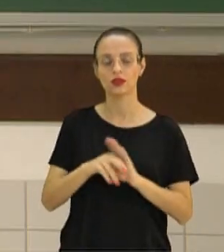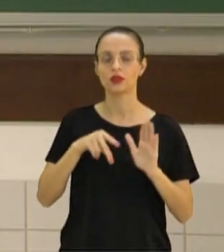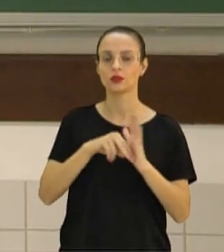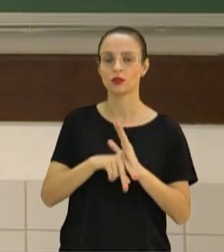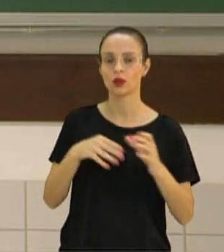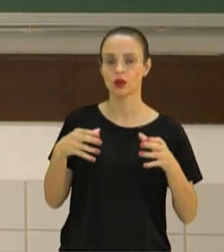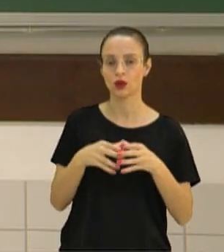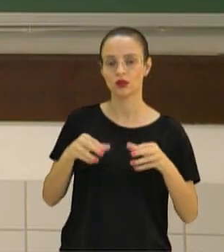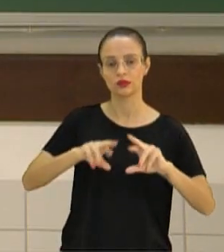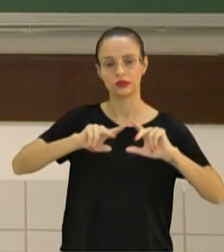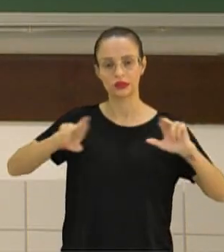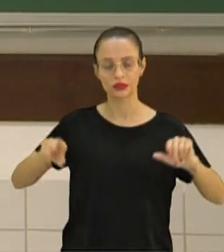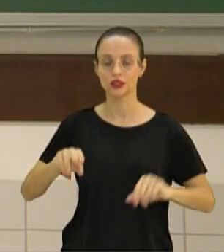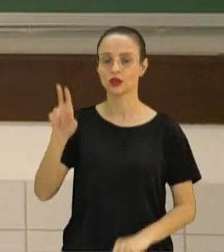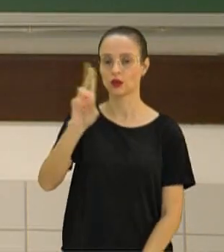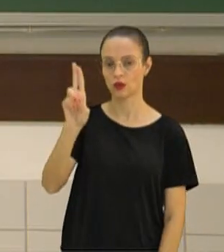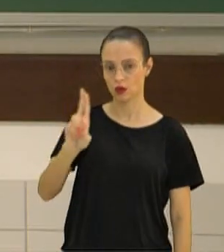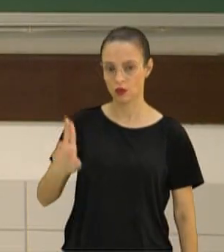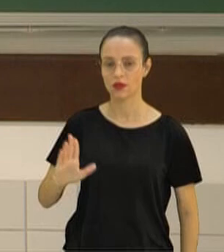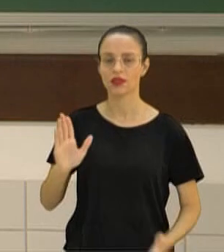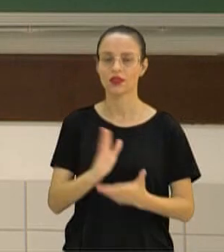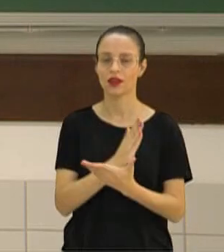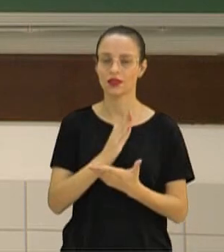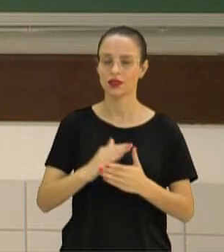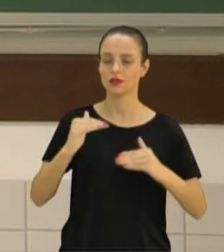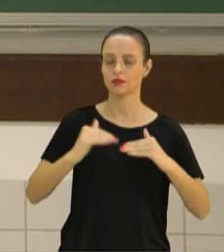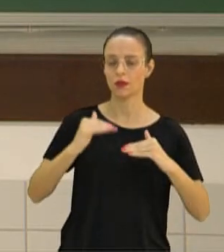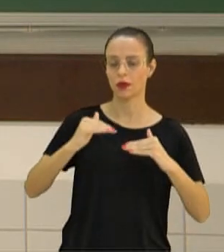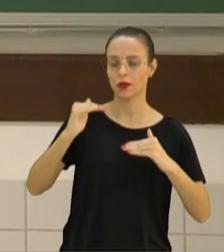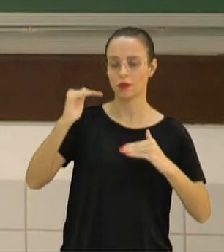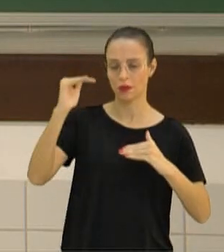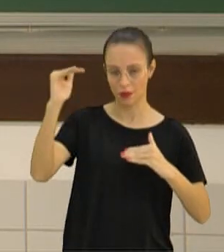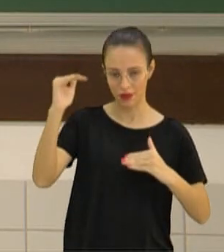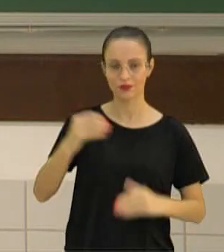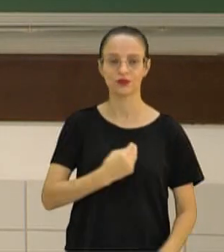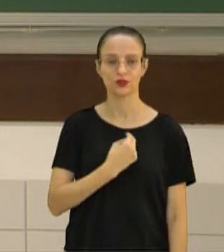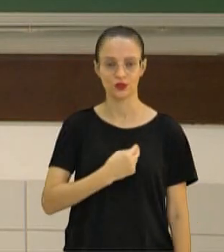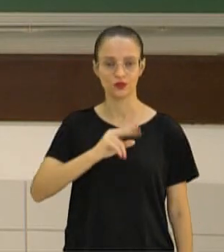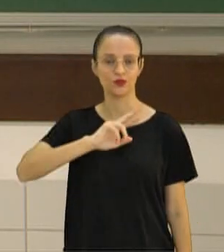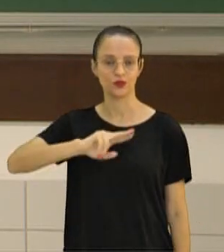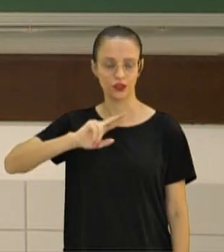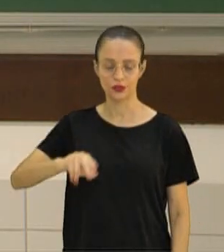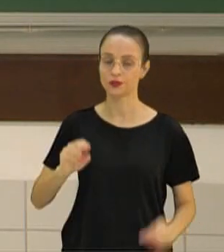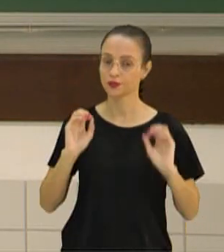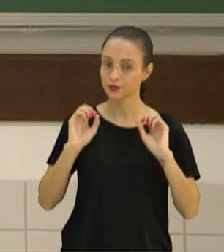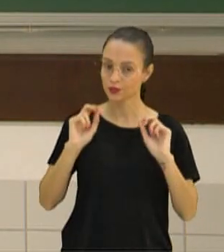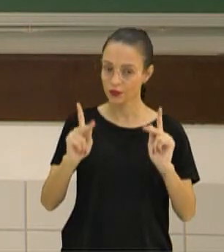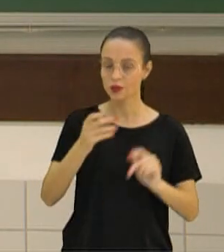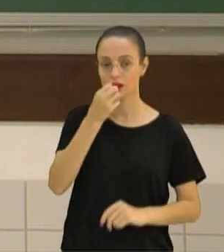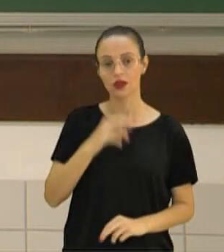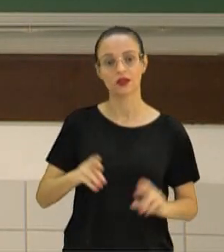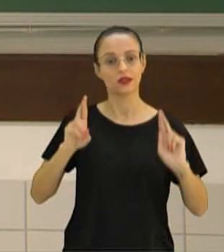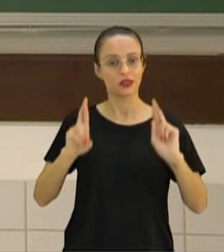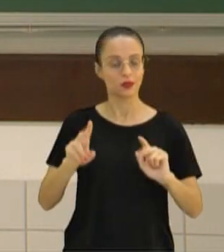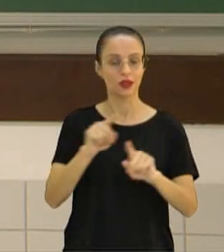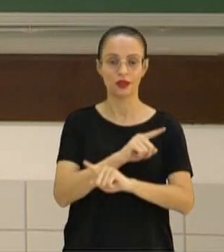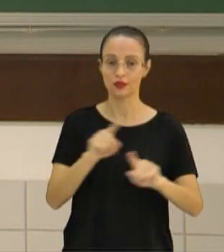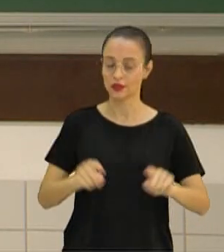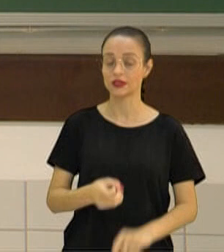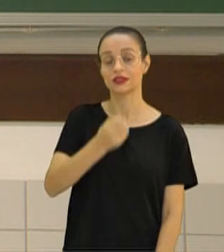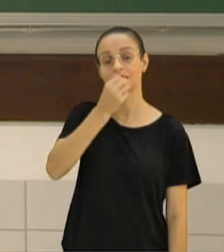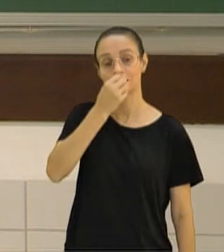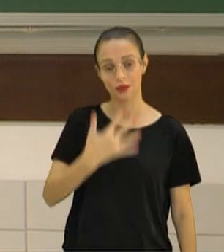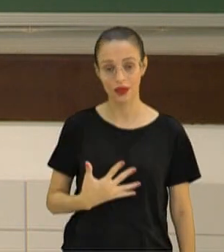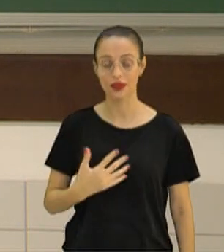nomenclatura binomial, as categorias taxonômicas e as classificações dos seres vivos. Tudo bem? Eu espero que todos estejam